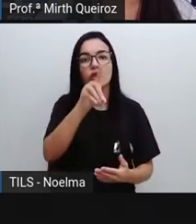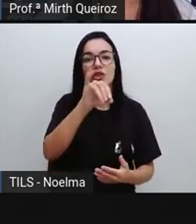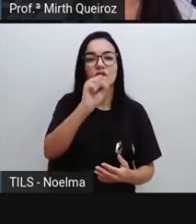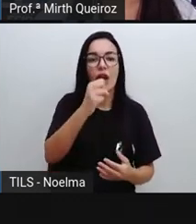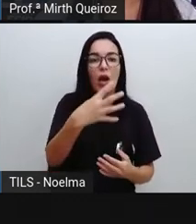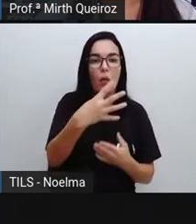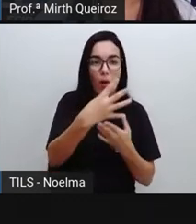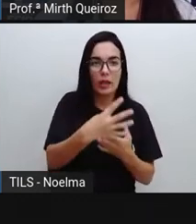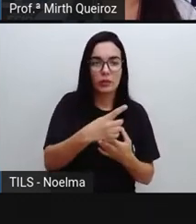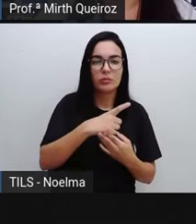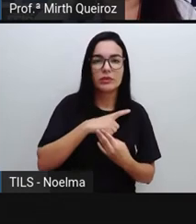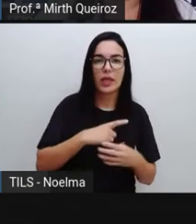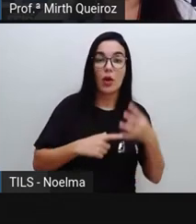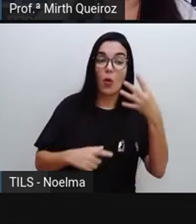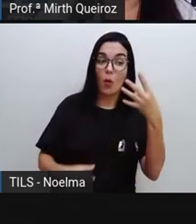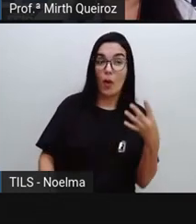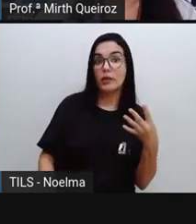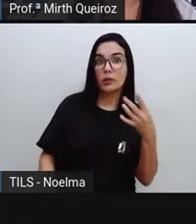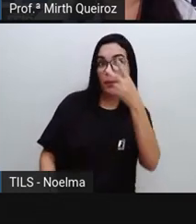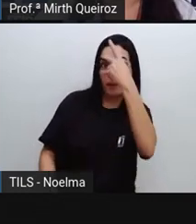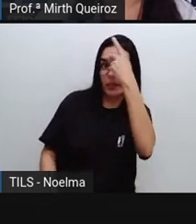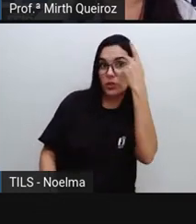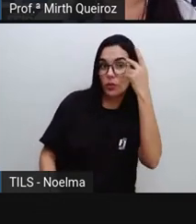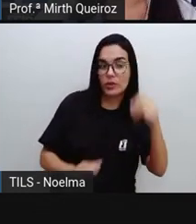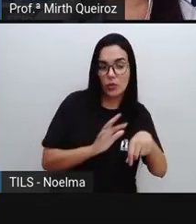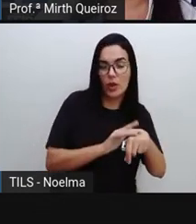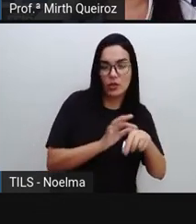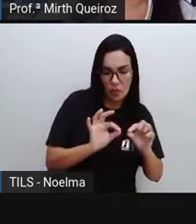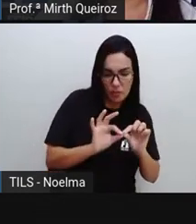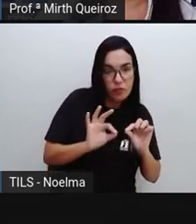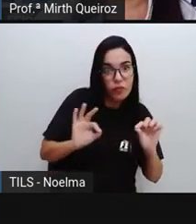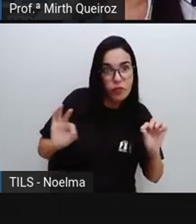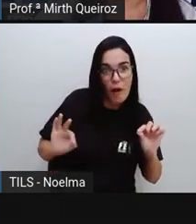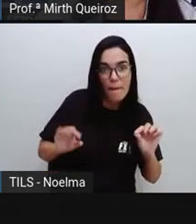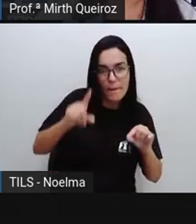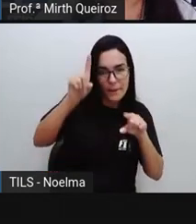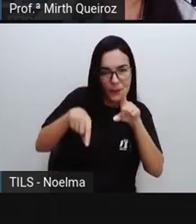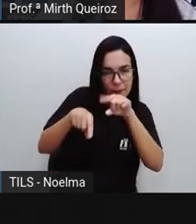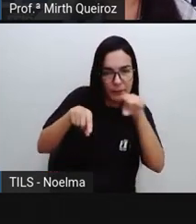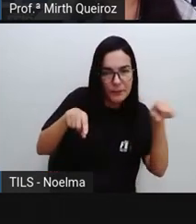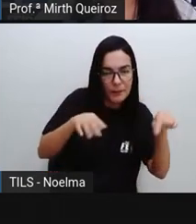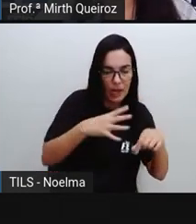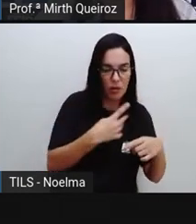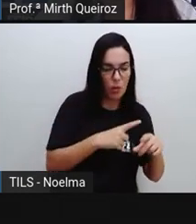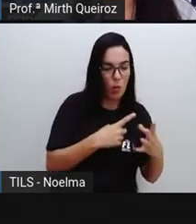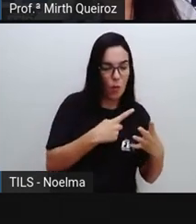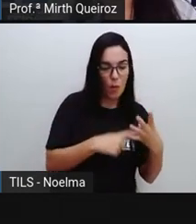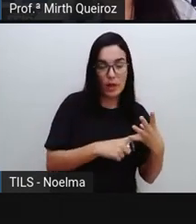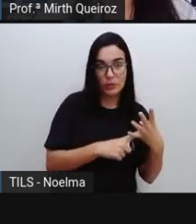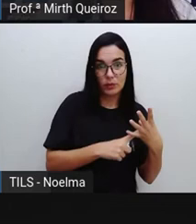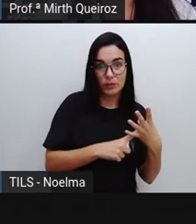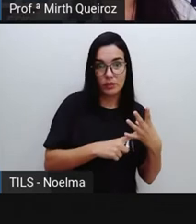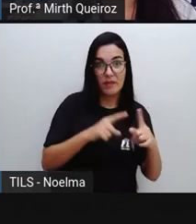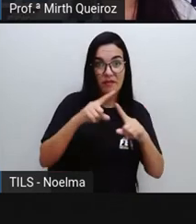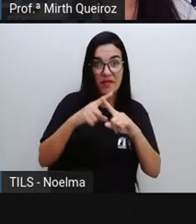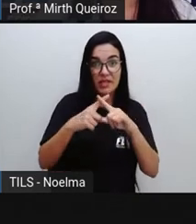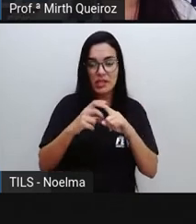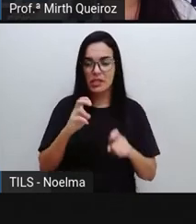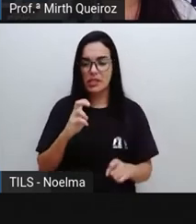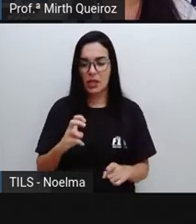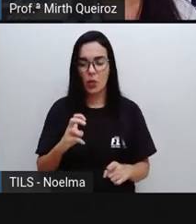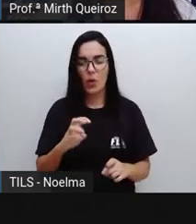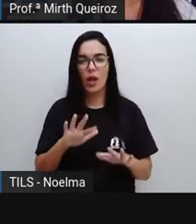temos aí quatro casos. Se a cada caso equivale a cinco a mais infectados